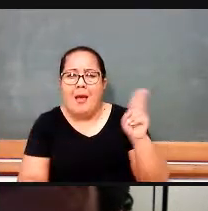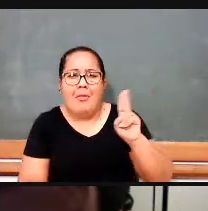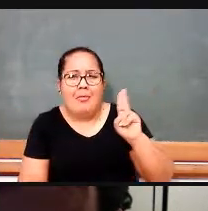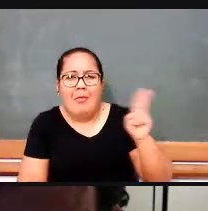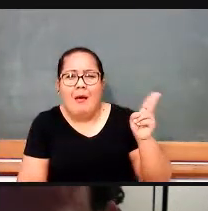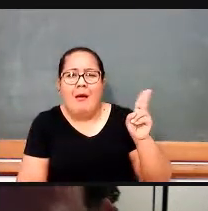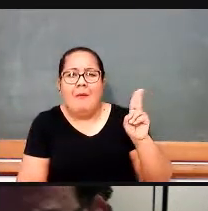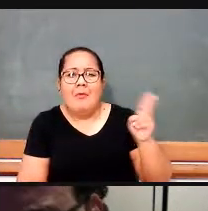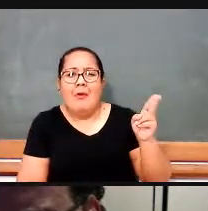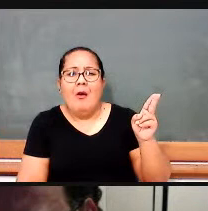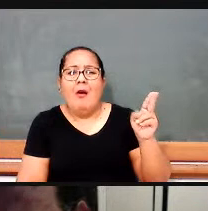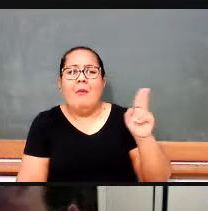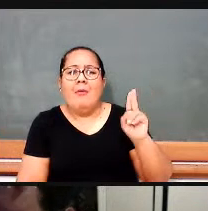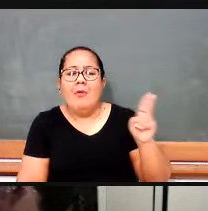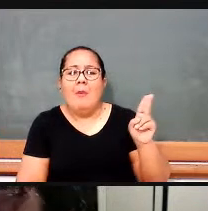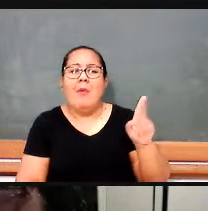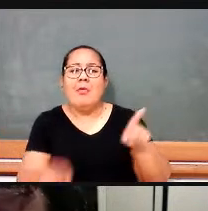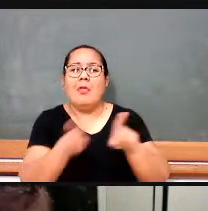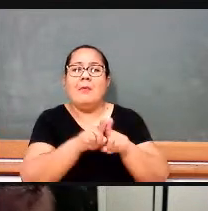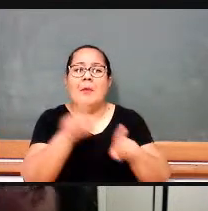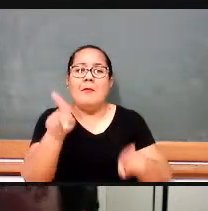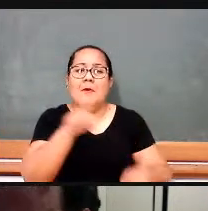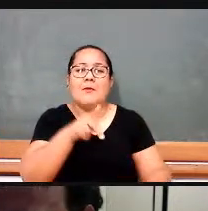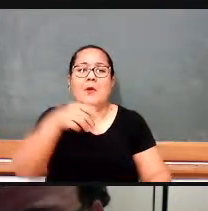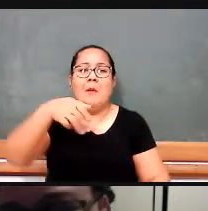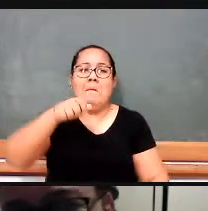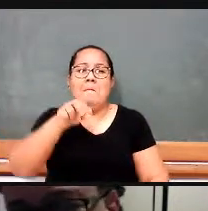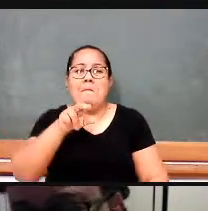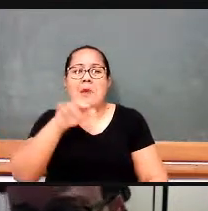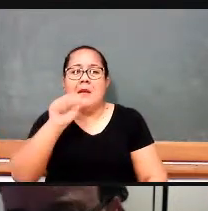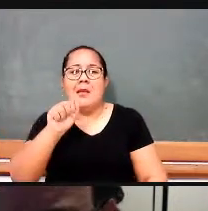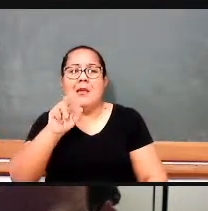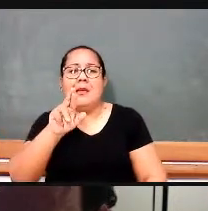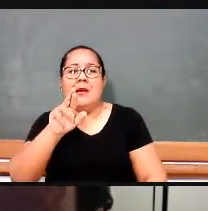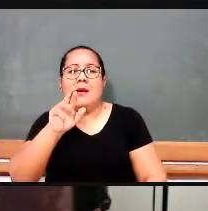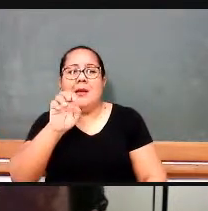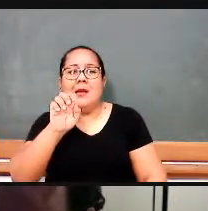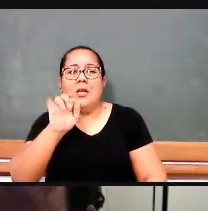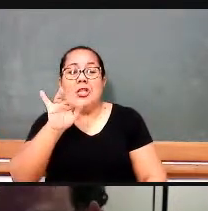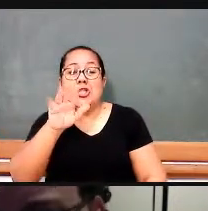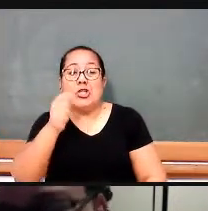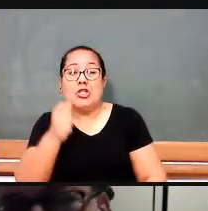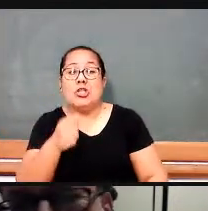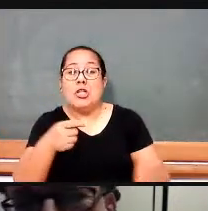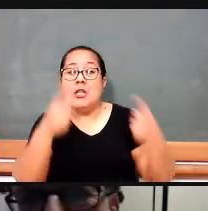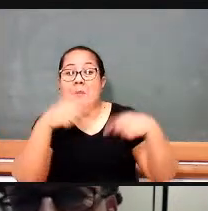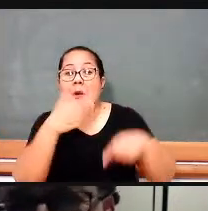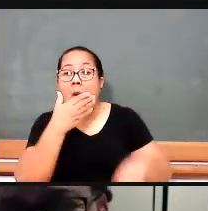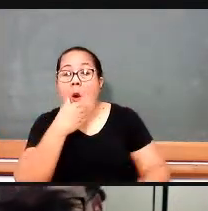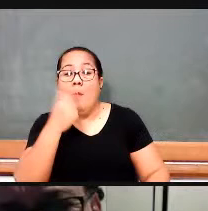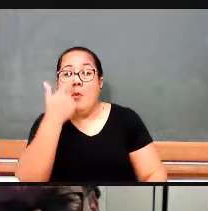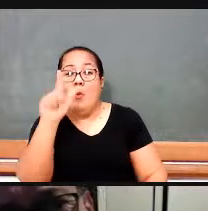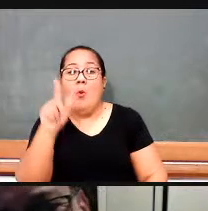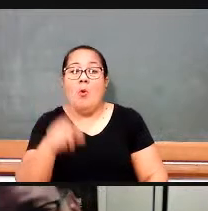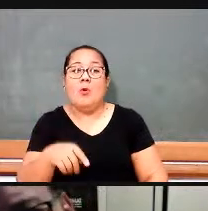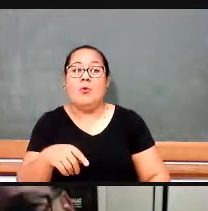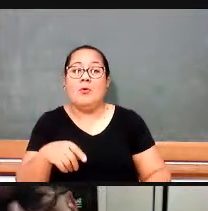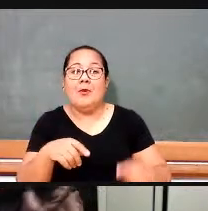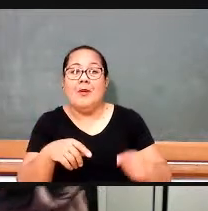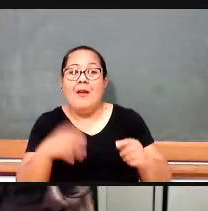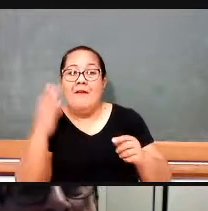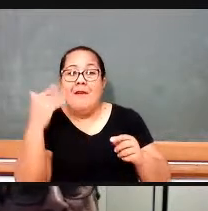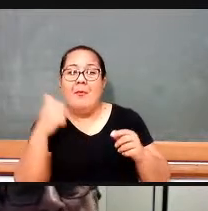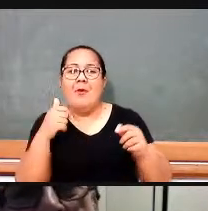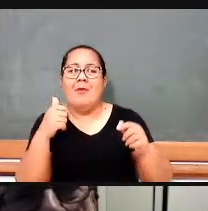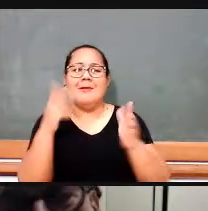Educação da USP, professora Maria Regina Pavanello, professor Rui César Pietro Paolo, que está aí e veio